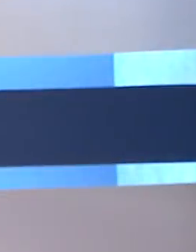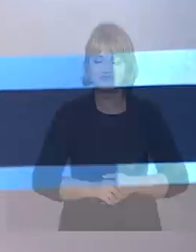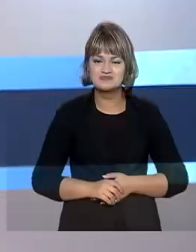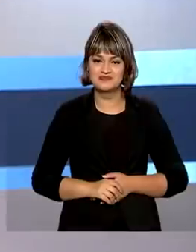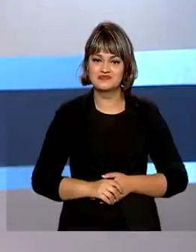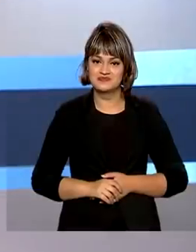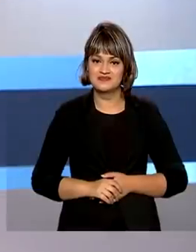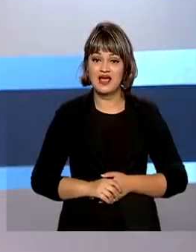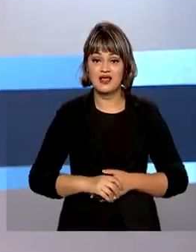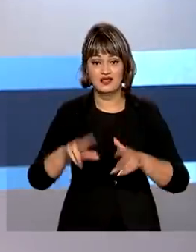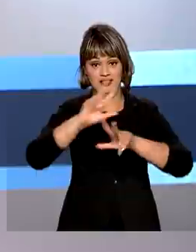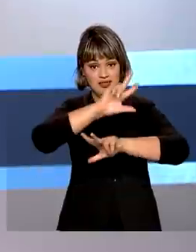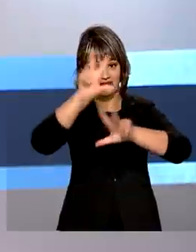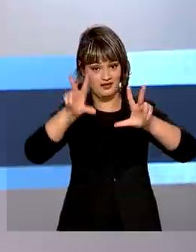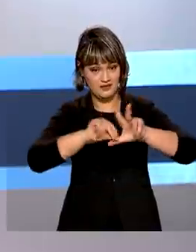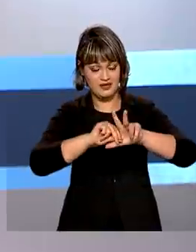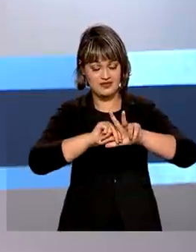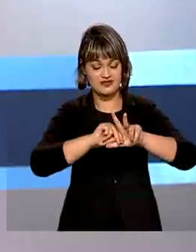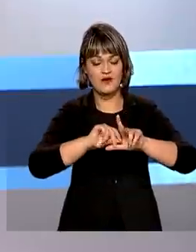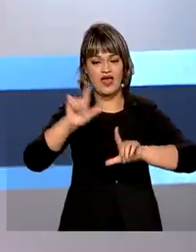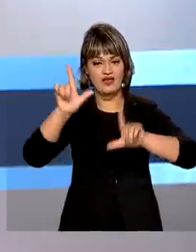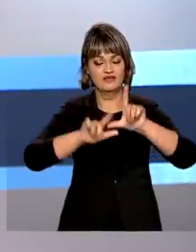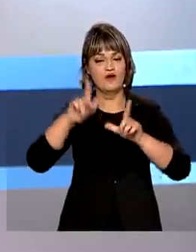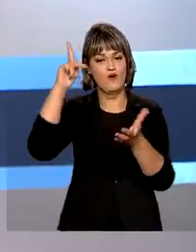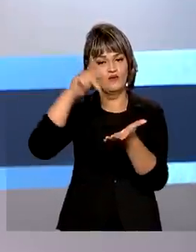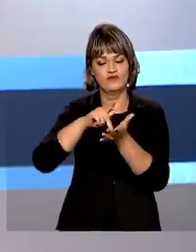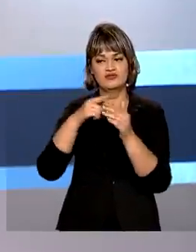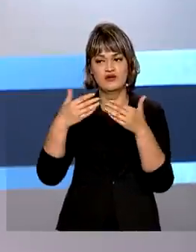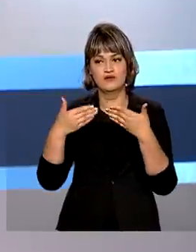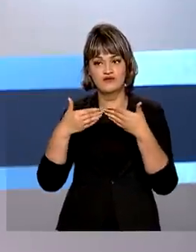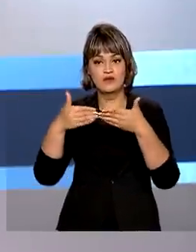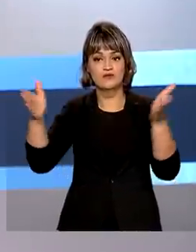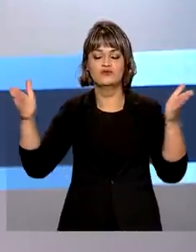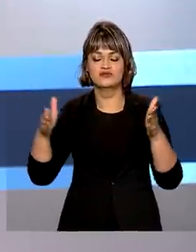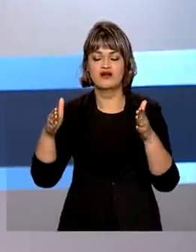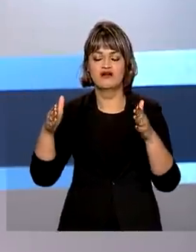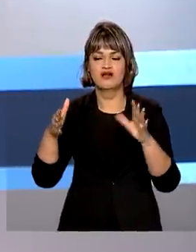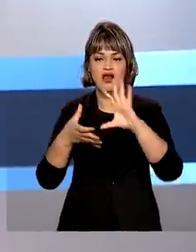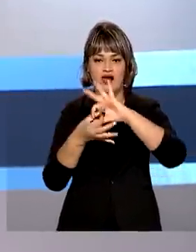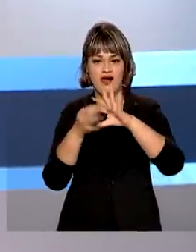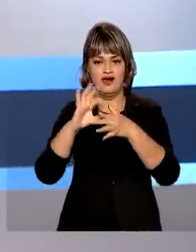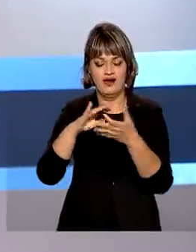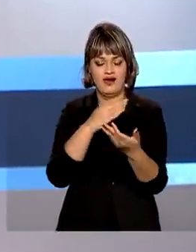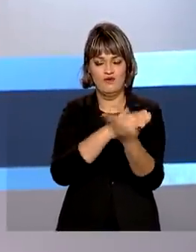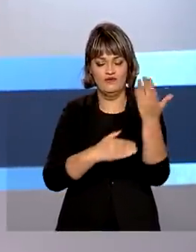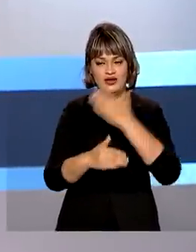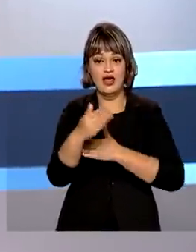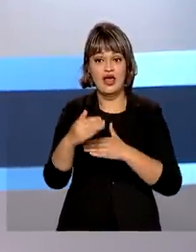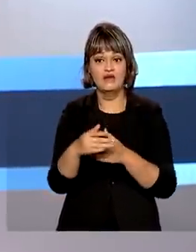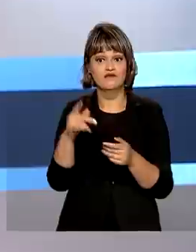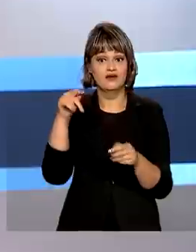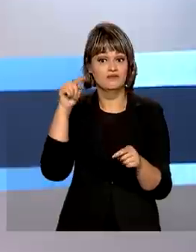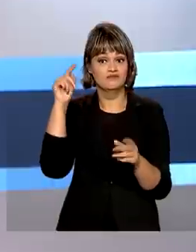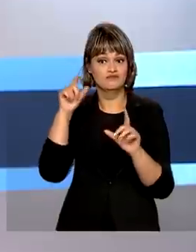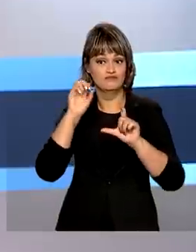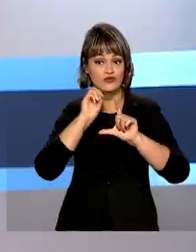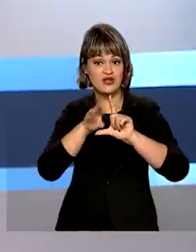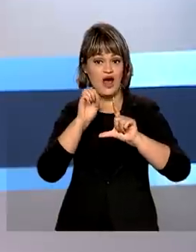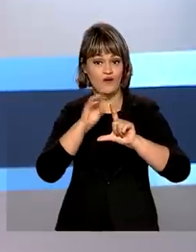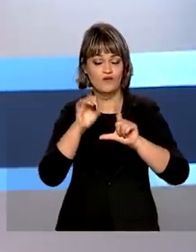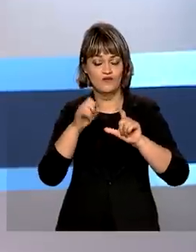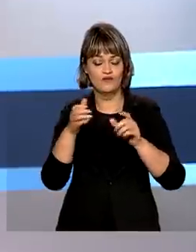A TV Brasil, emissora oficial dos Jogos Paralímpicos, vai transmitir ao vivo a cerimônia de abertura, a